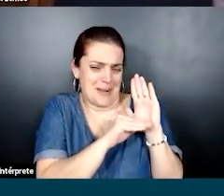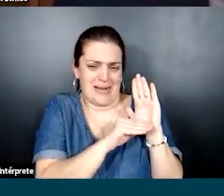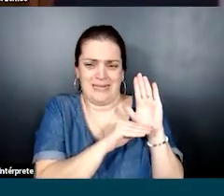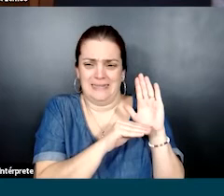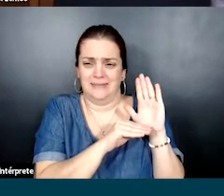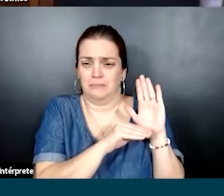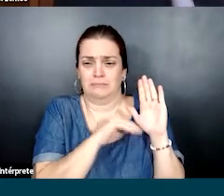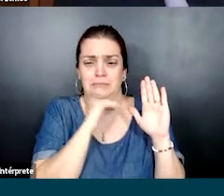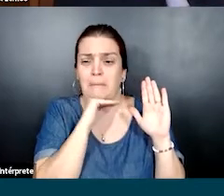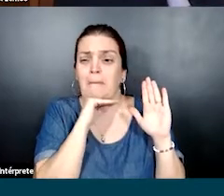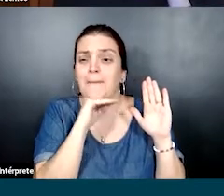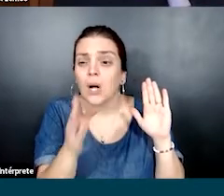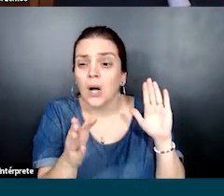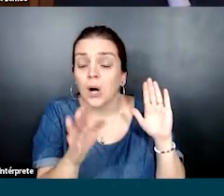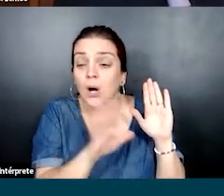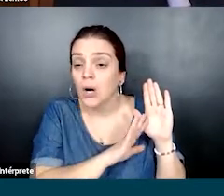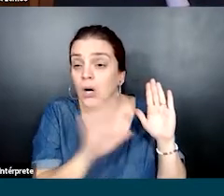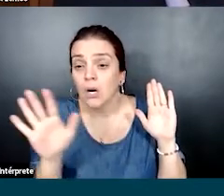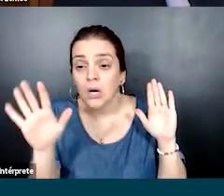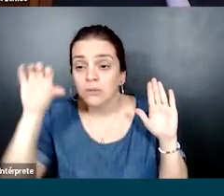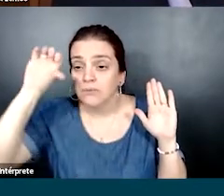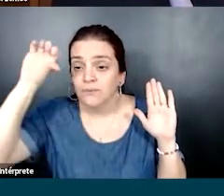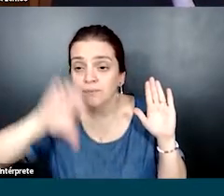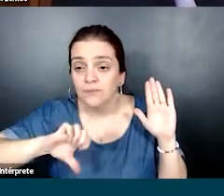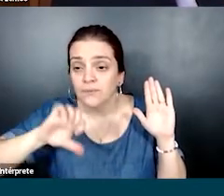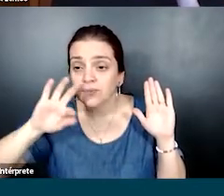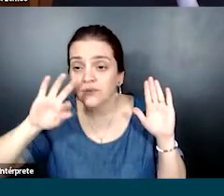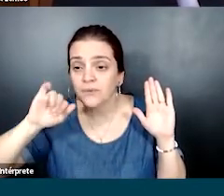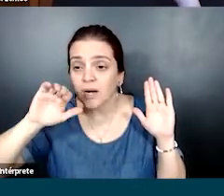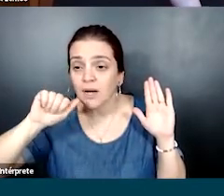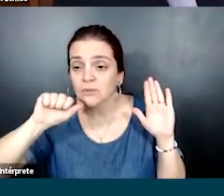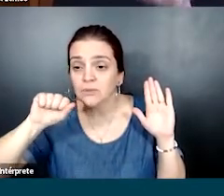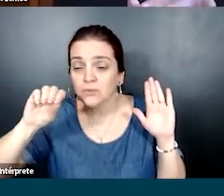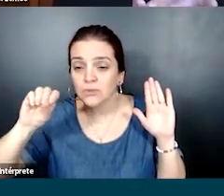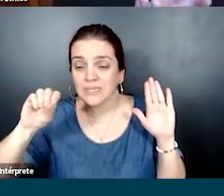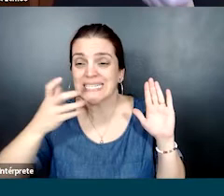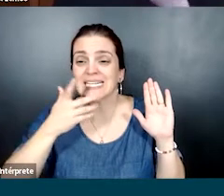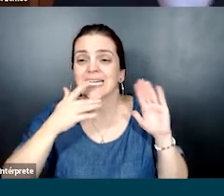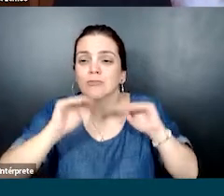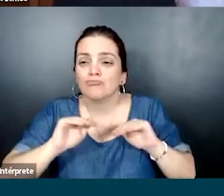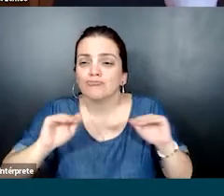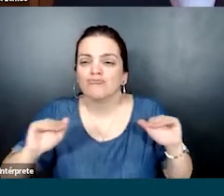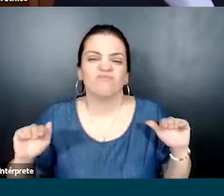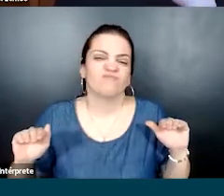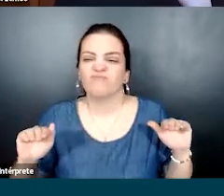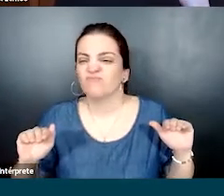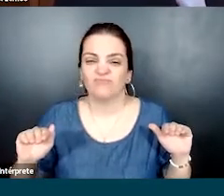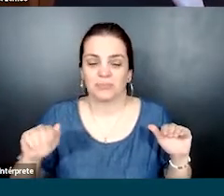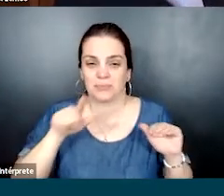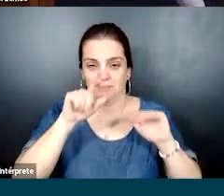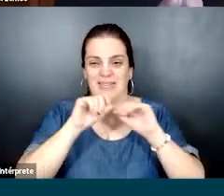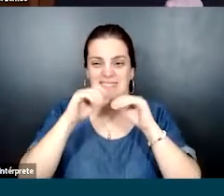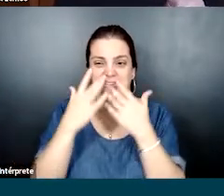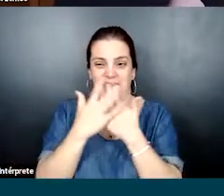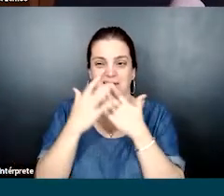super estruturado, assim. E foi um fracasso. Esse é o ponto, assim. Foi um fracasso principalmente com as crianças que eram mais jovens,